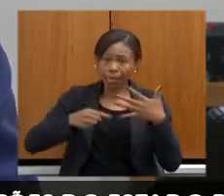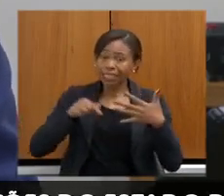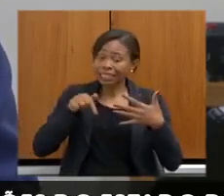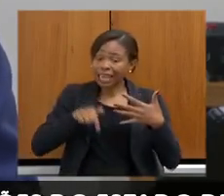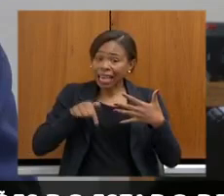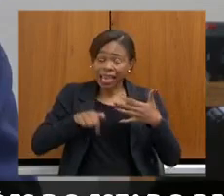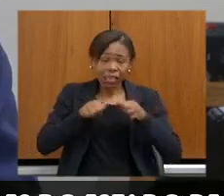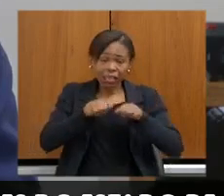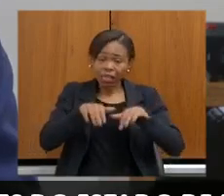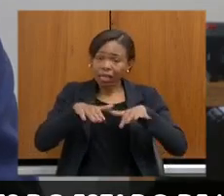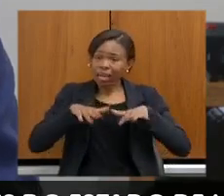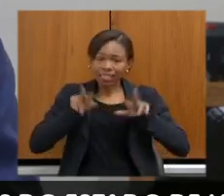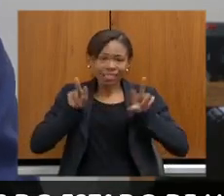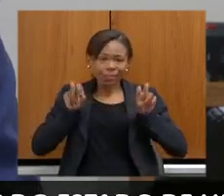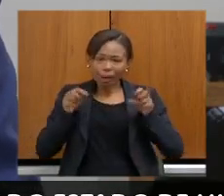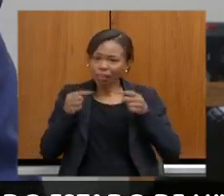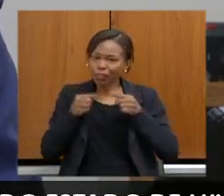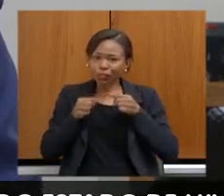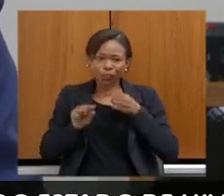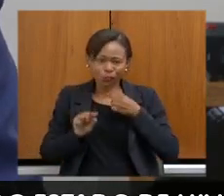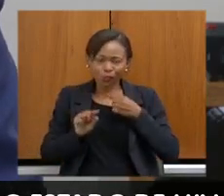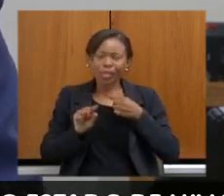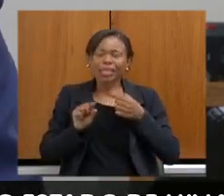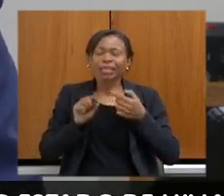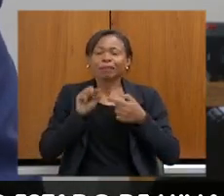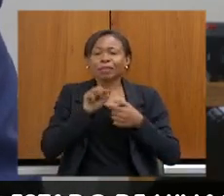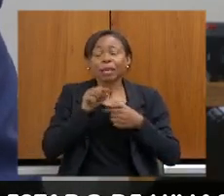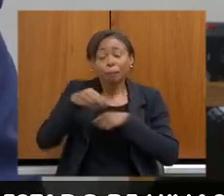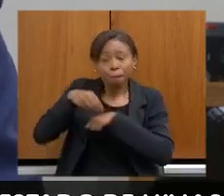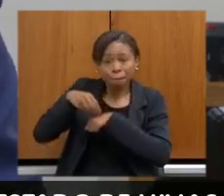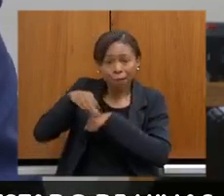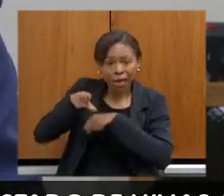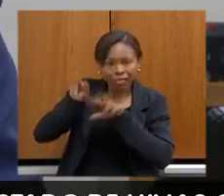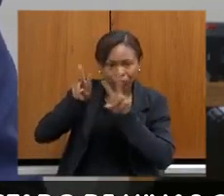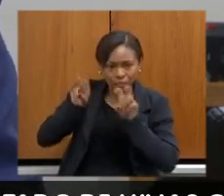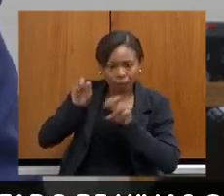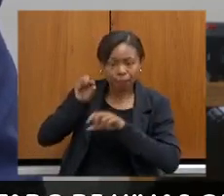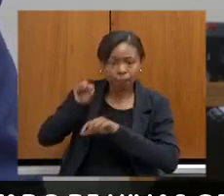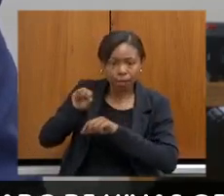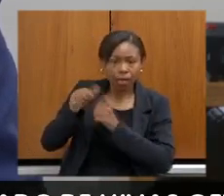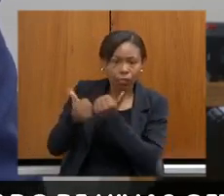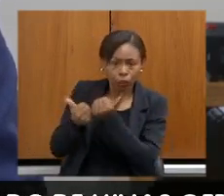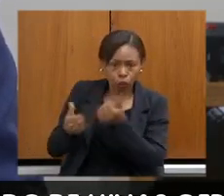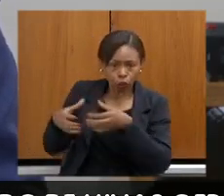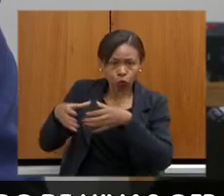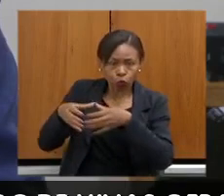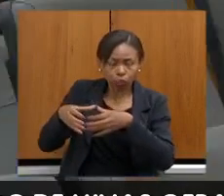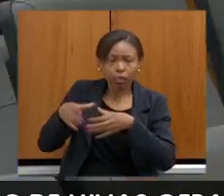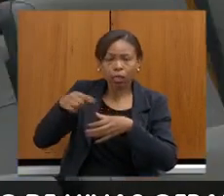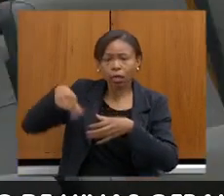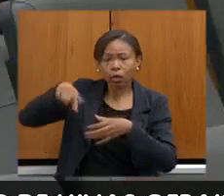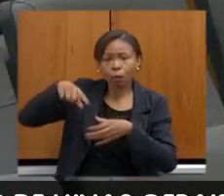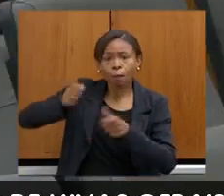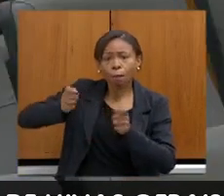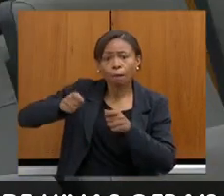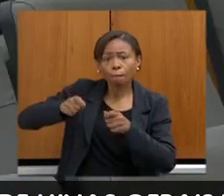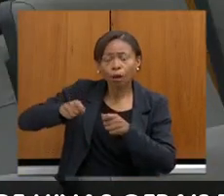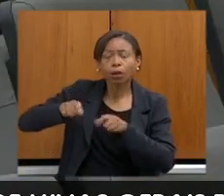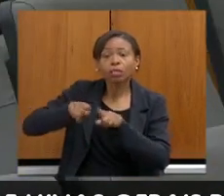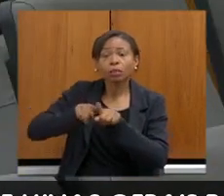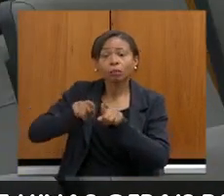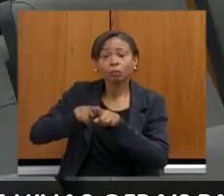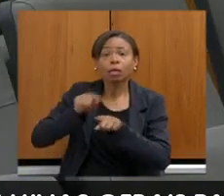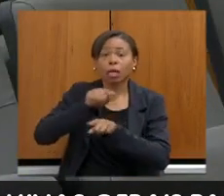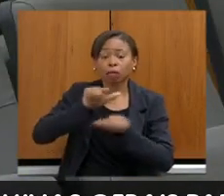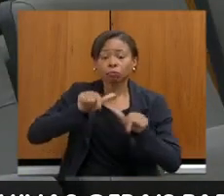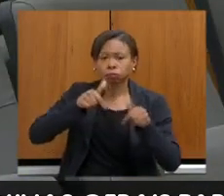a essa temática da audiência pública para a nossa assessoria, para que nós possamos também atuar nas situações que são competências